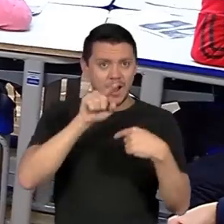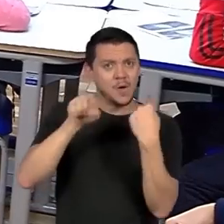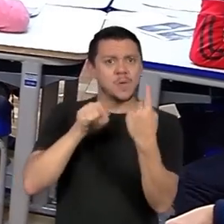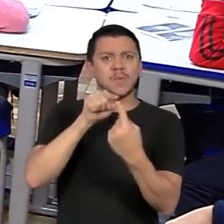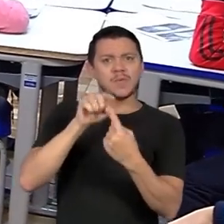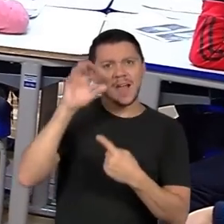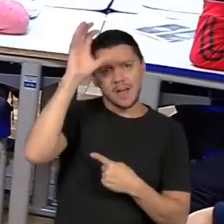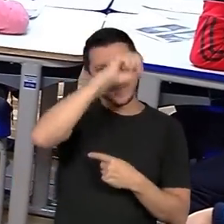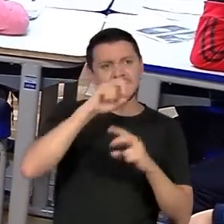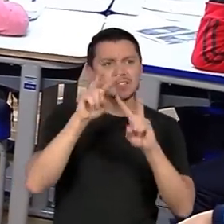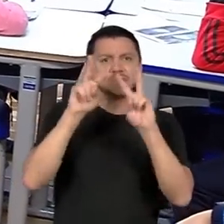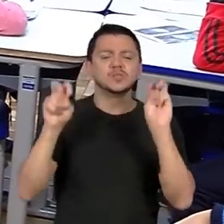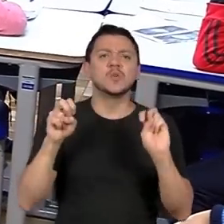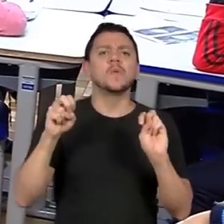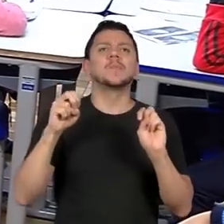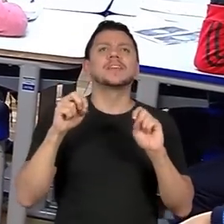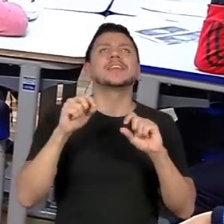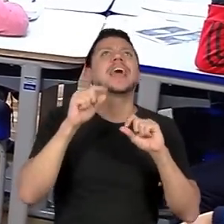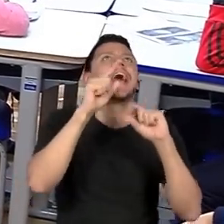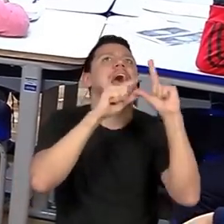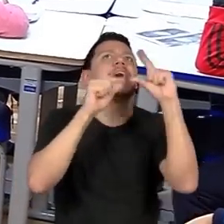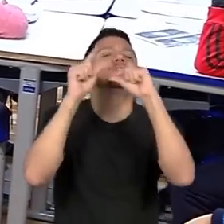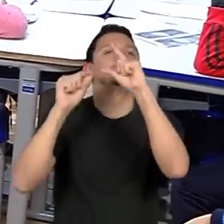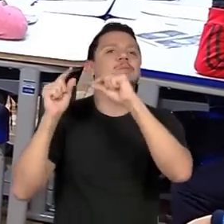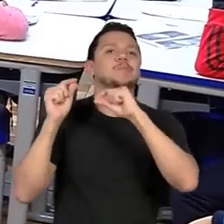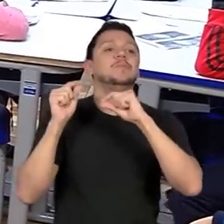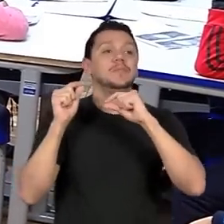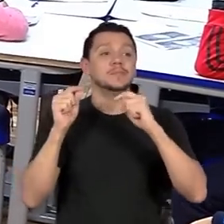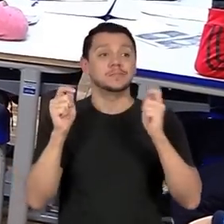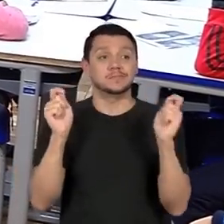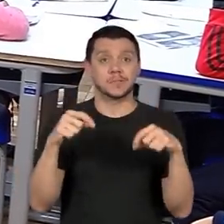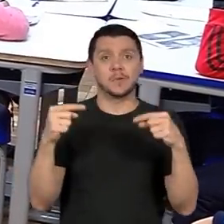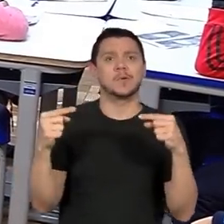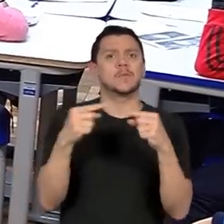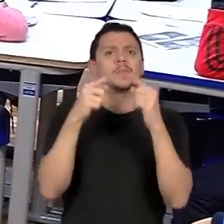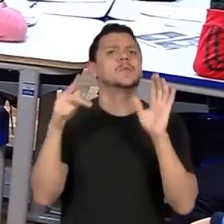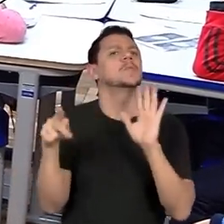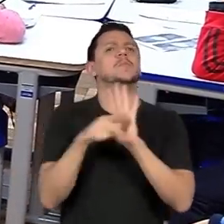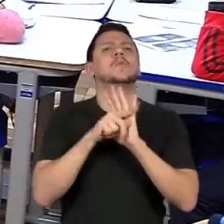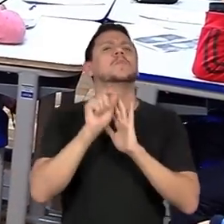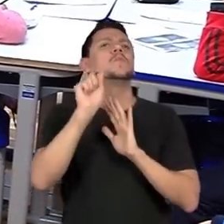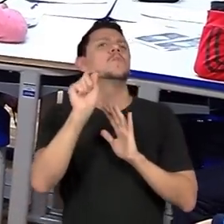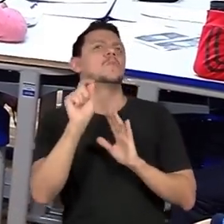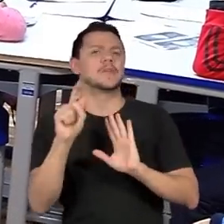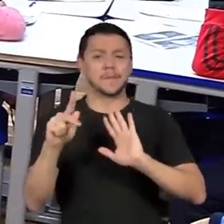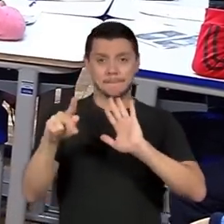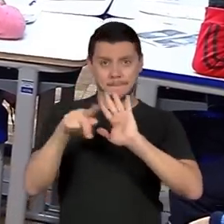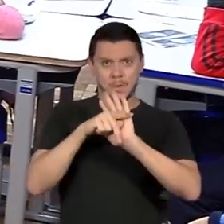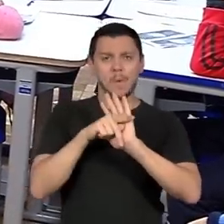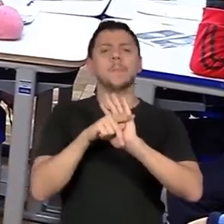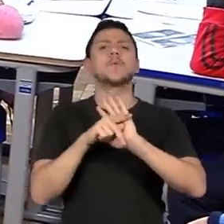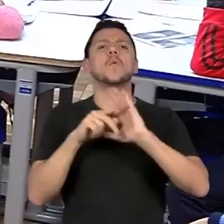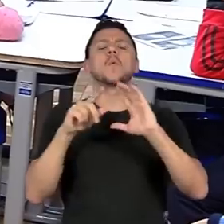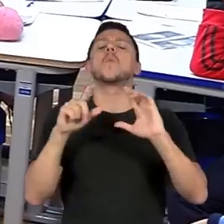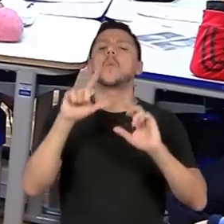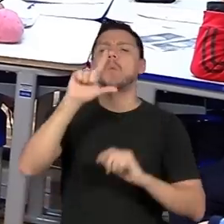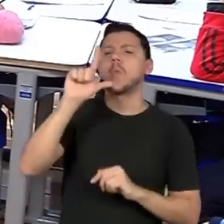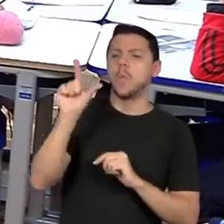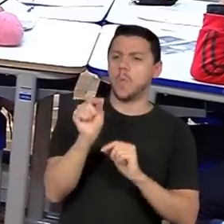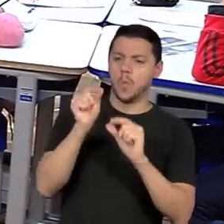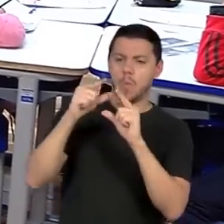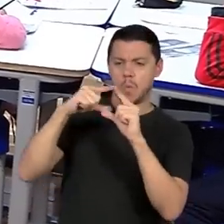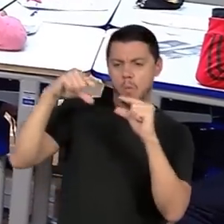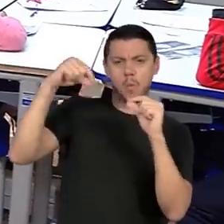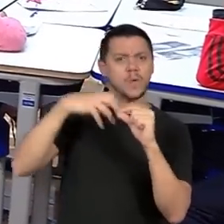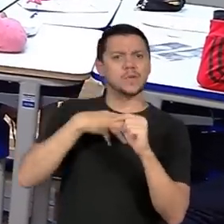Hoje a gente vai falar sobre as fases da Lua. E aí, como que a gente vai aprender sobre as fases da Lua? Com a caixa que o